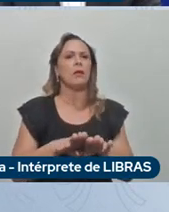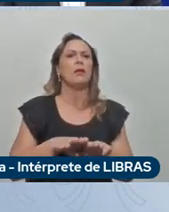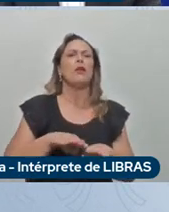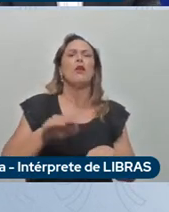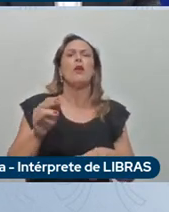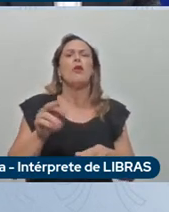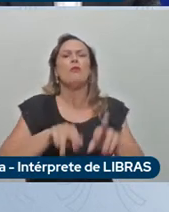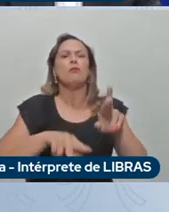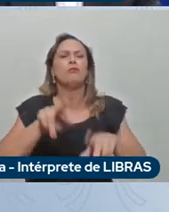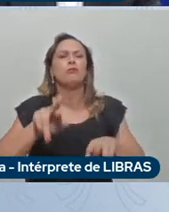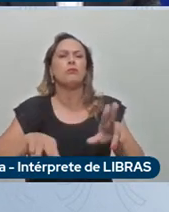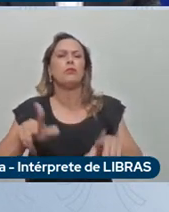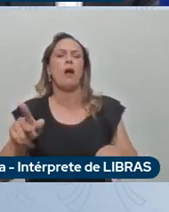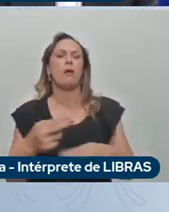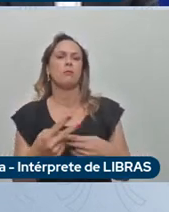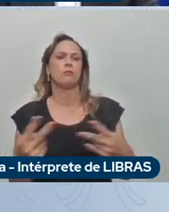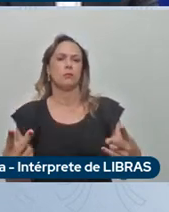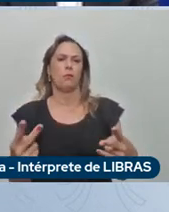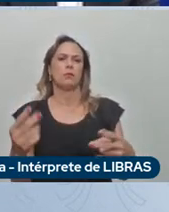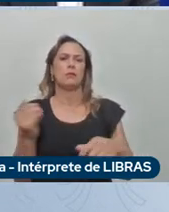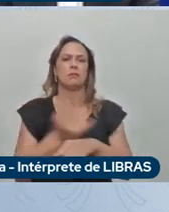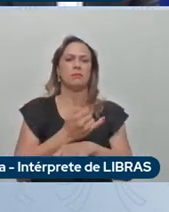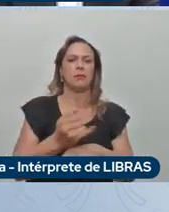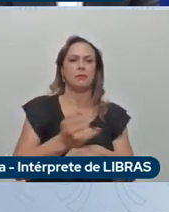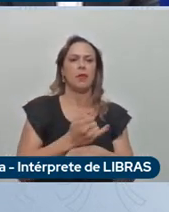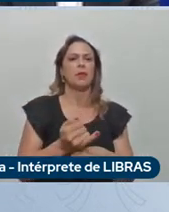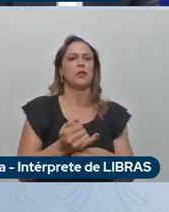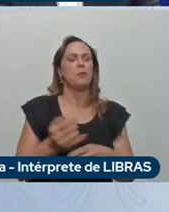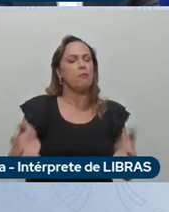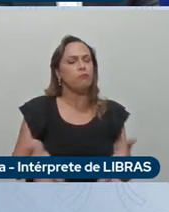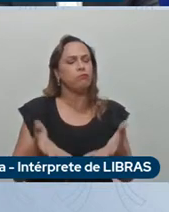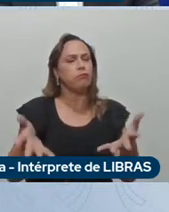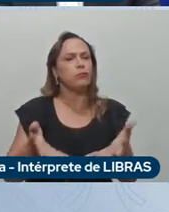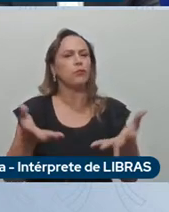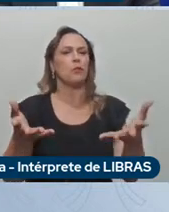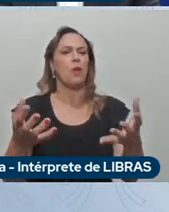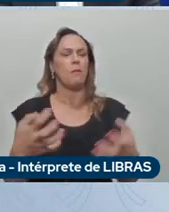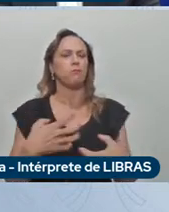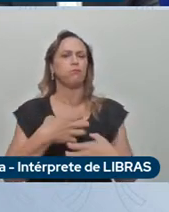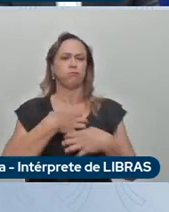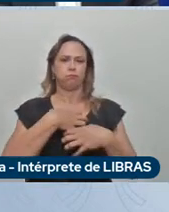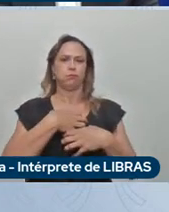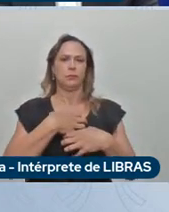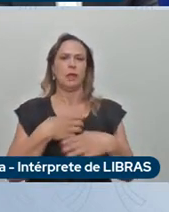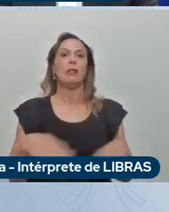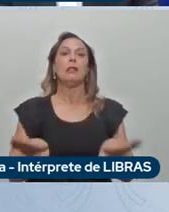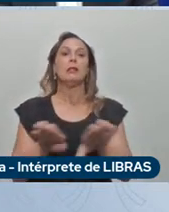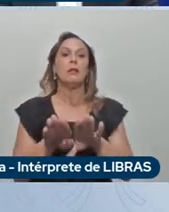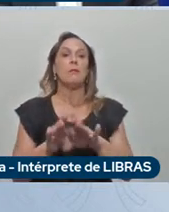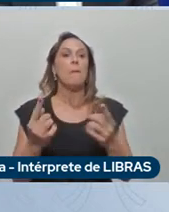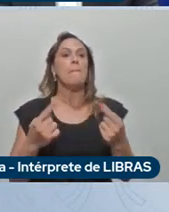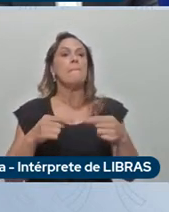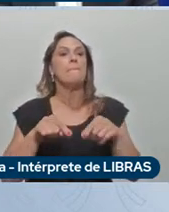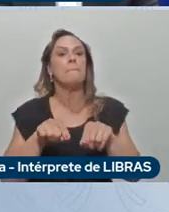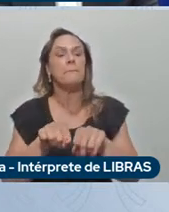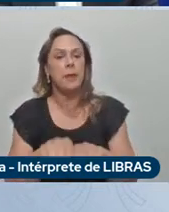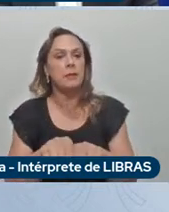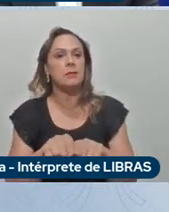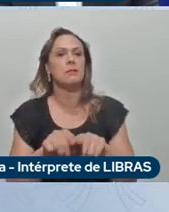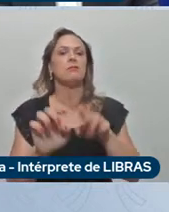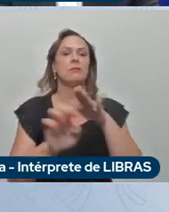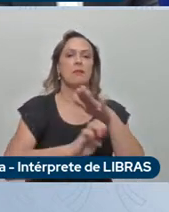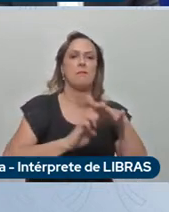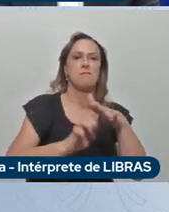conscientização temos eventos webinar frequentes parcerias com empresas e consultorias que nos ajudam nesse